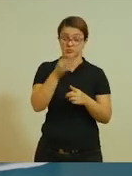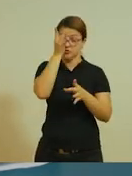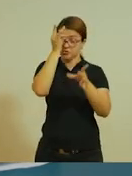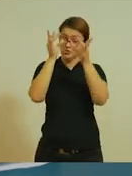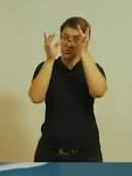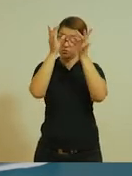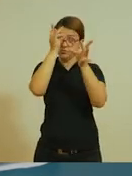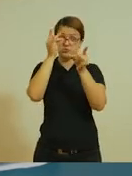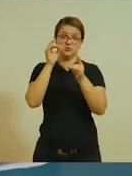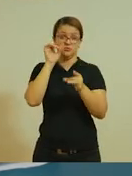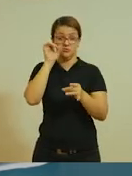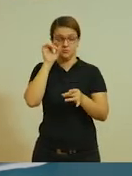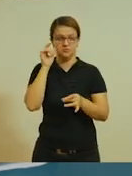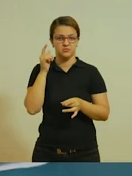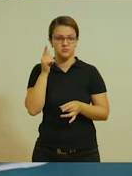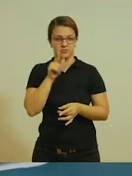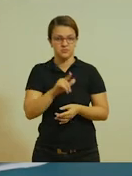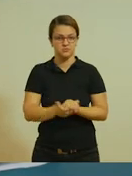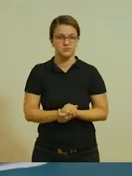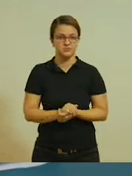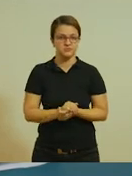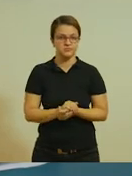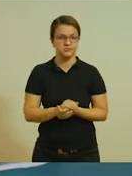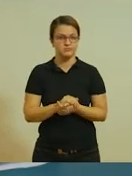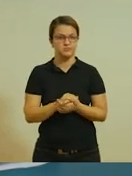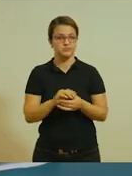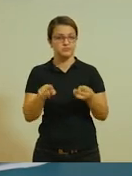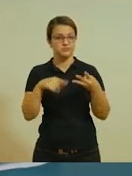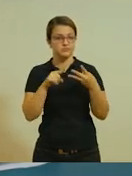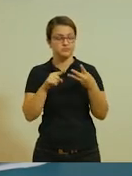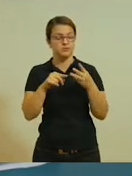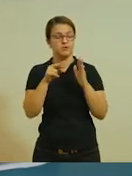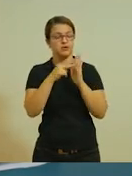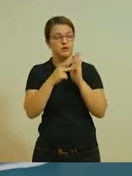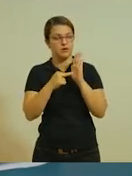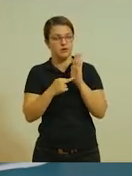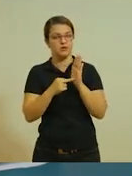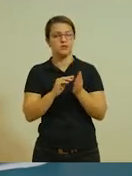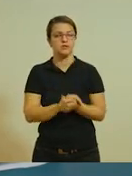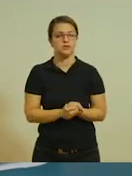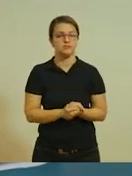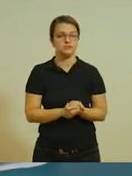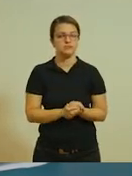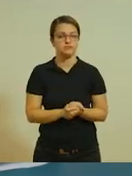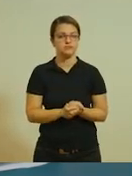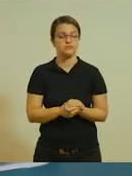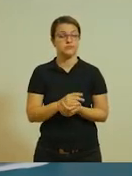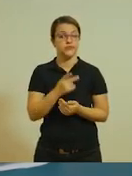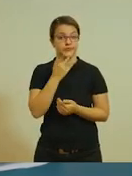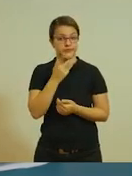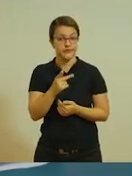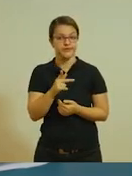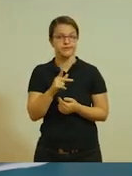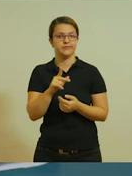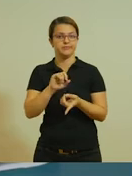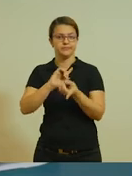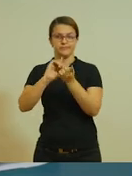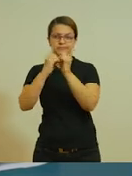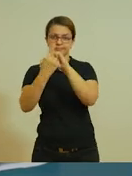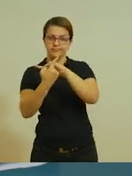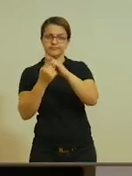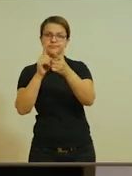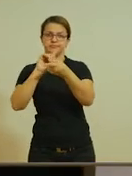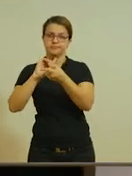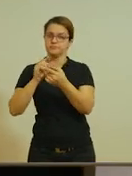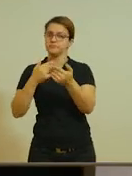tabuada. Terceira e última regra. É aquela que eu já falei anteriormente. A ordem dos fatores não altera o